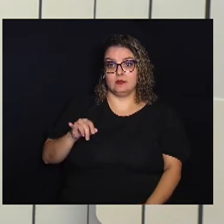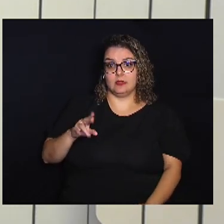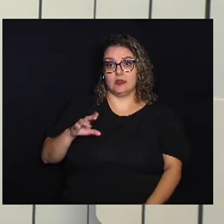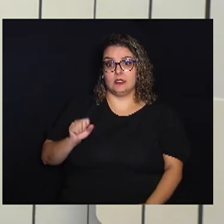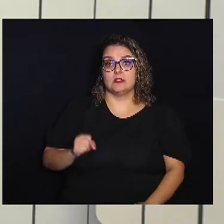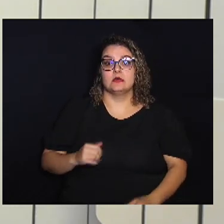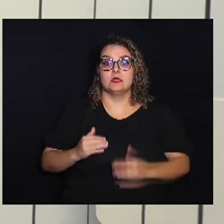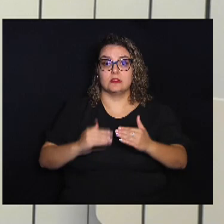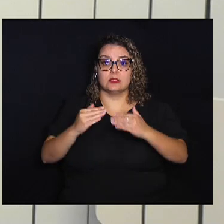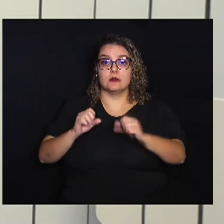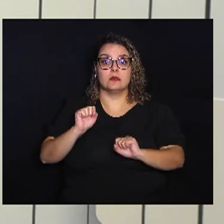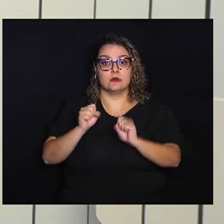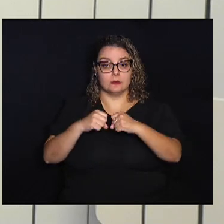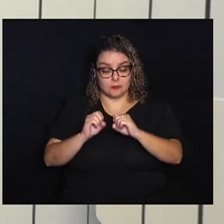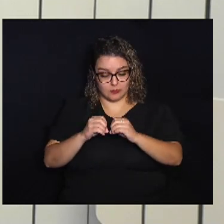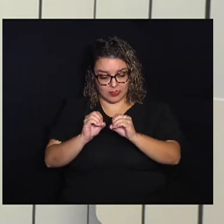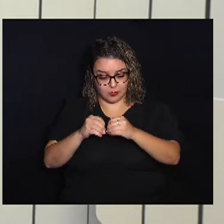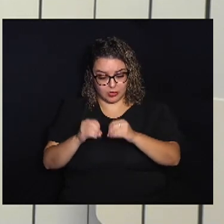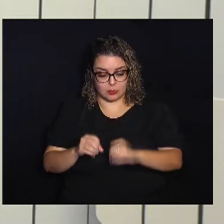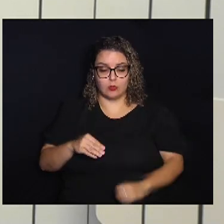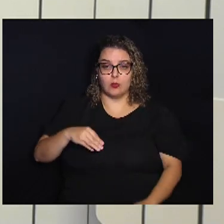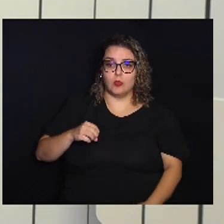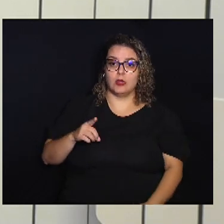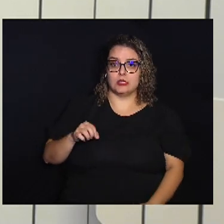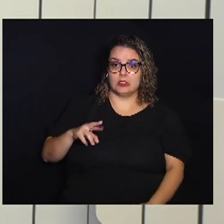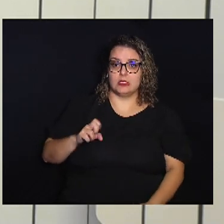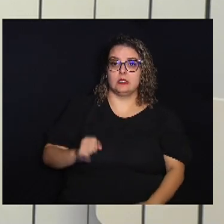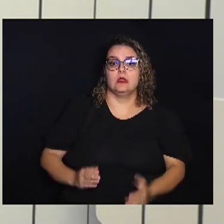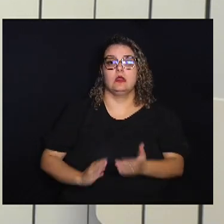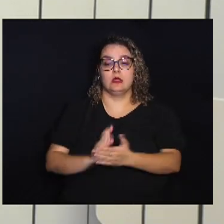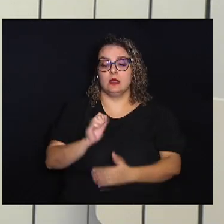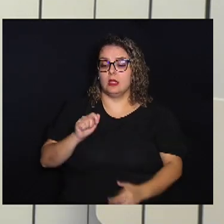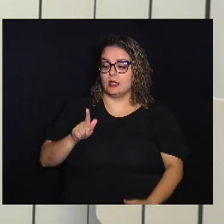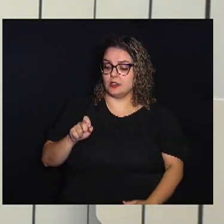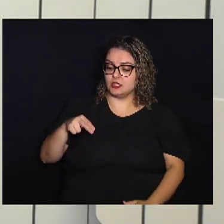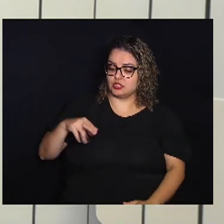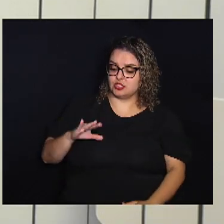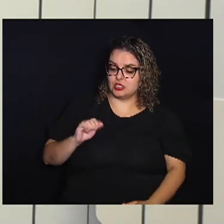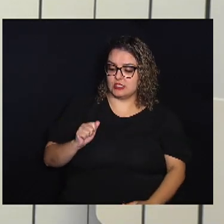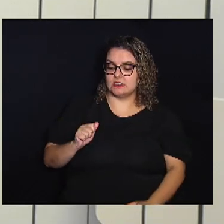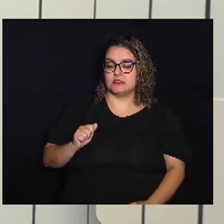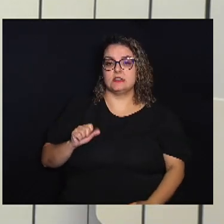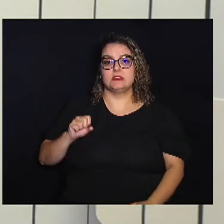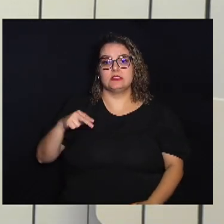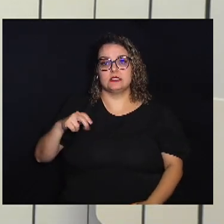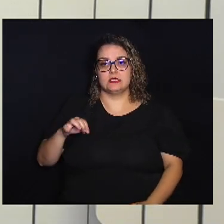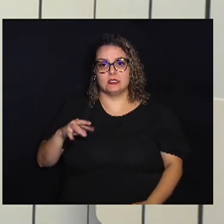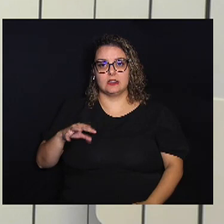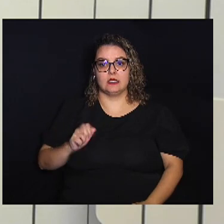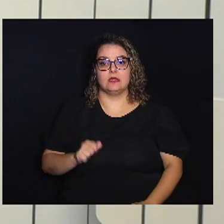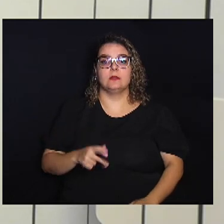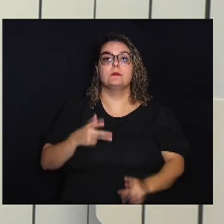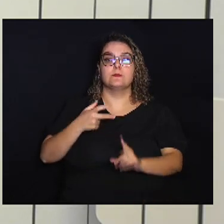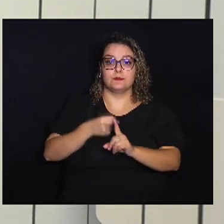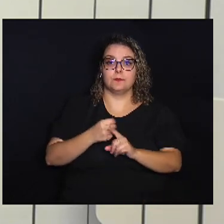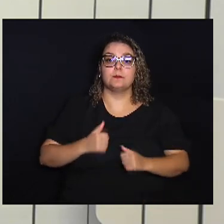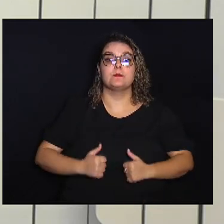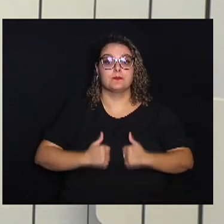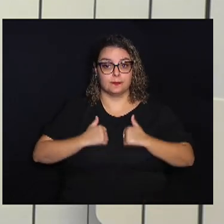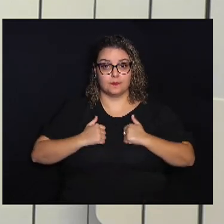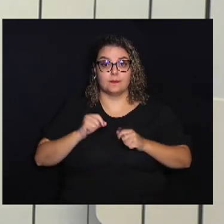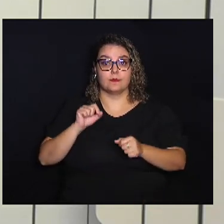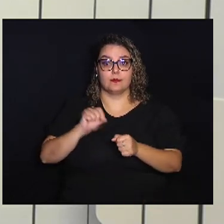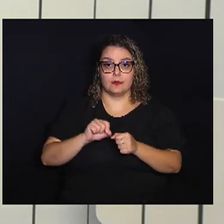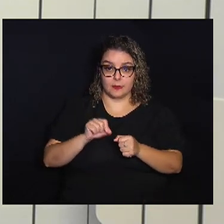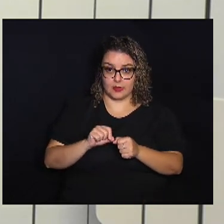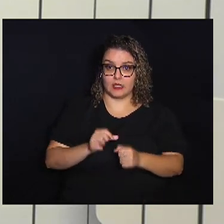Laboratório Moderna Aprovada pela Agência Nacional de Vigilância Sanitária E a imunização é realizada